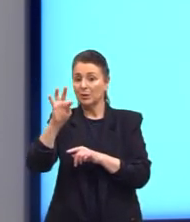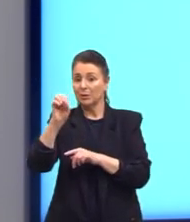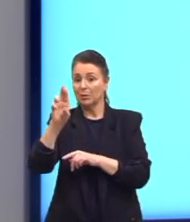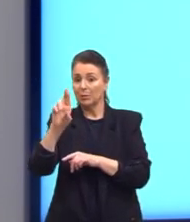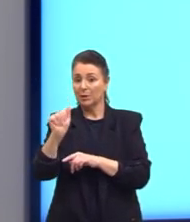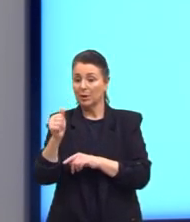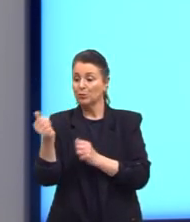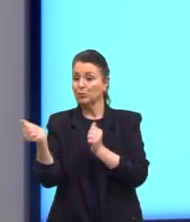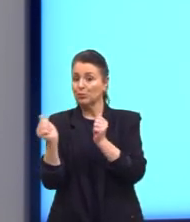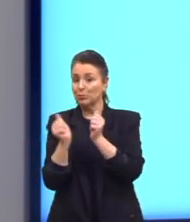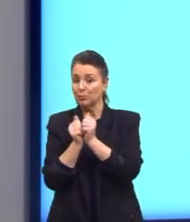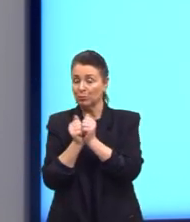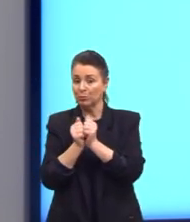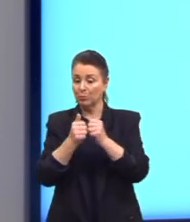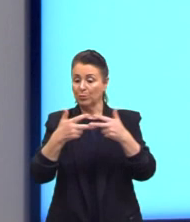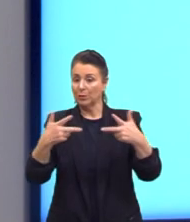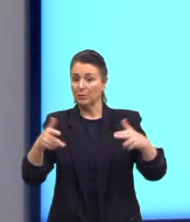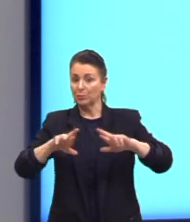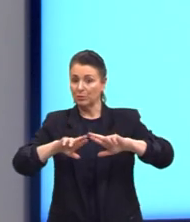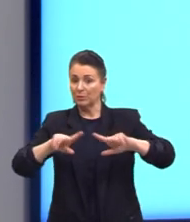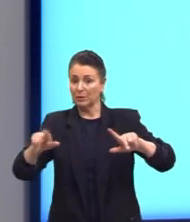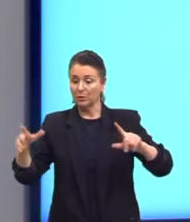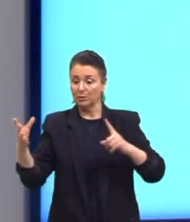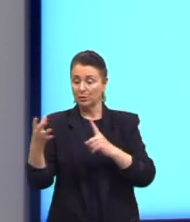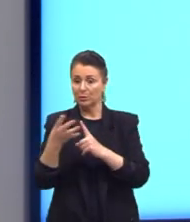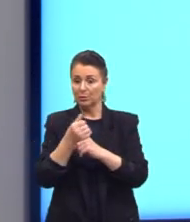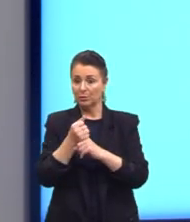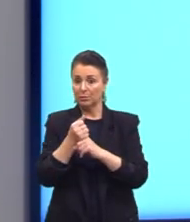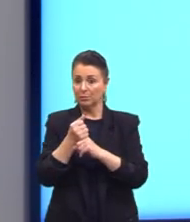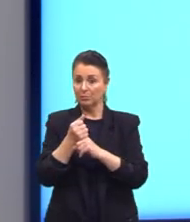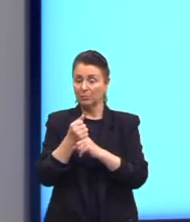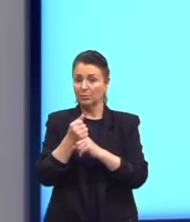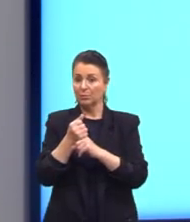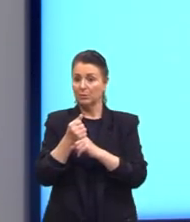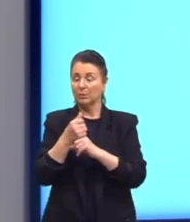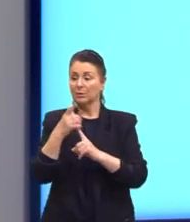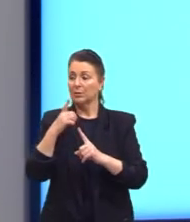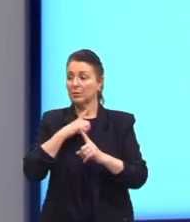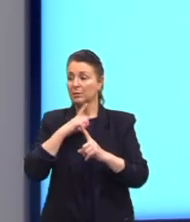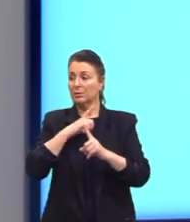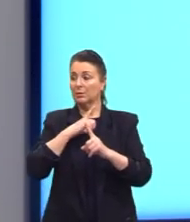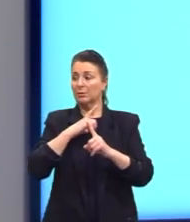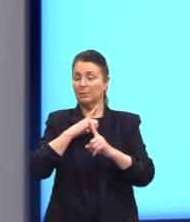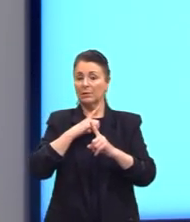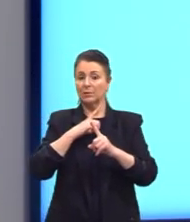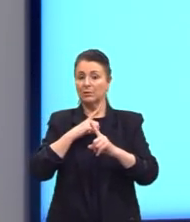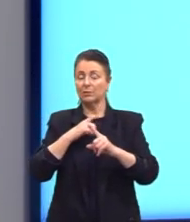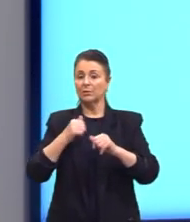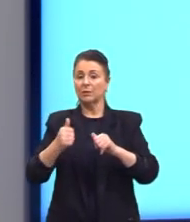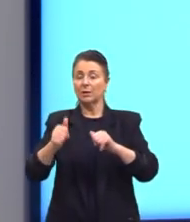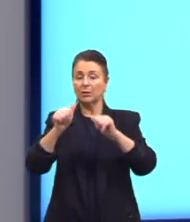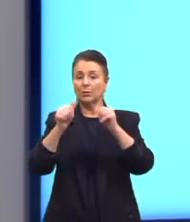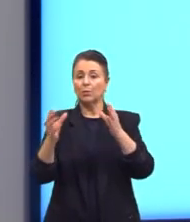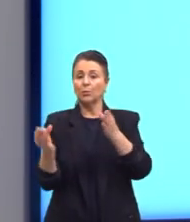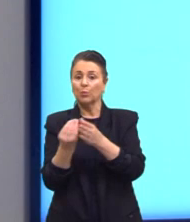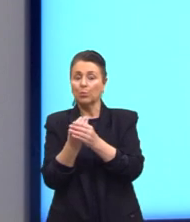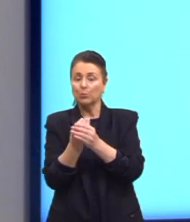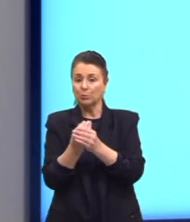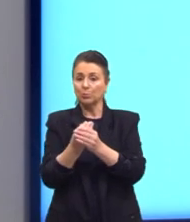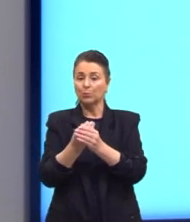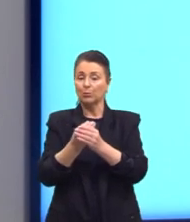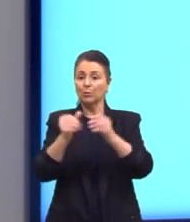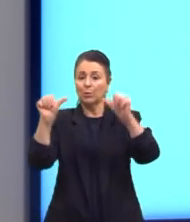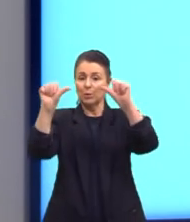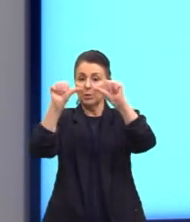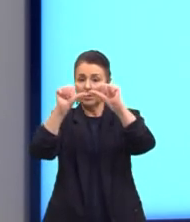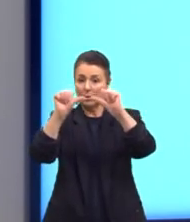Ou seja, elementos distintos do domínio possuem imagens distintas e o conjunto imagem é igual ao conjunto